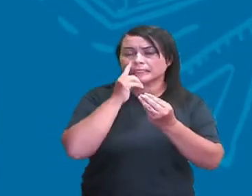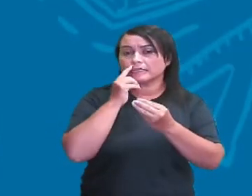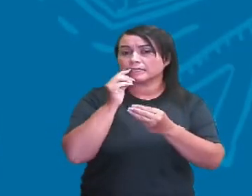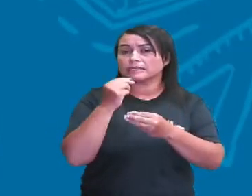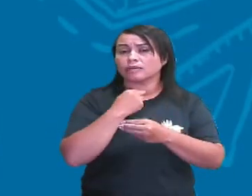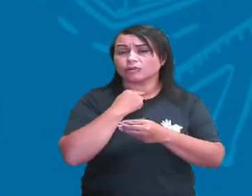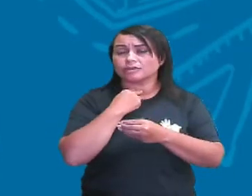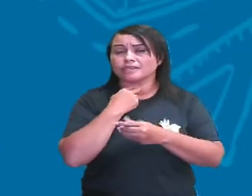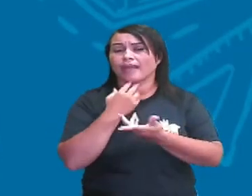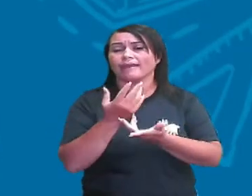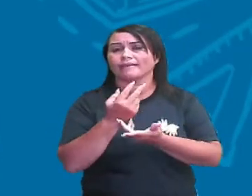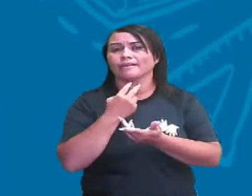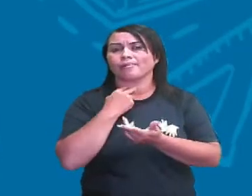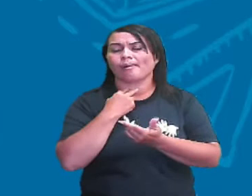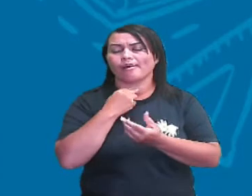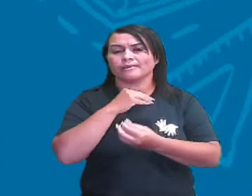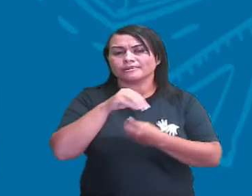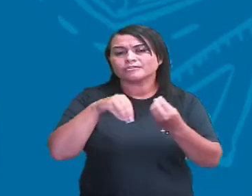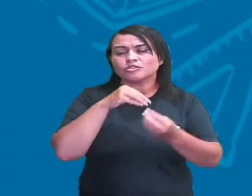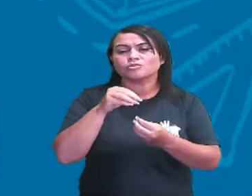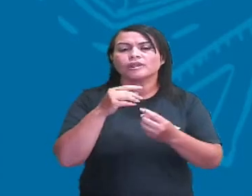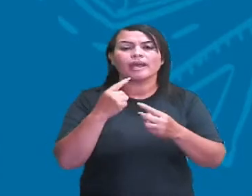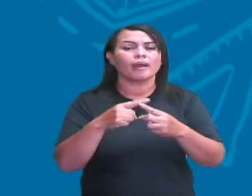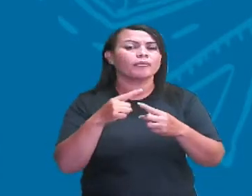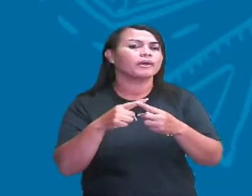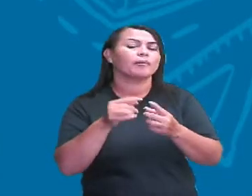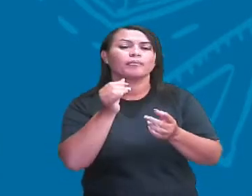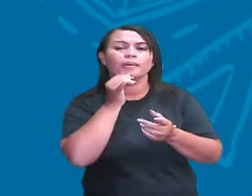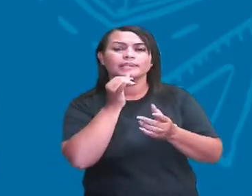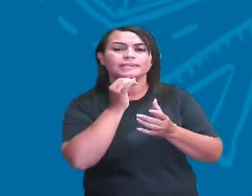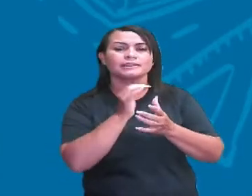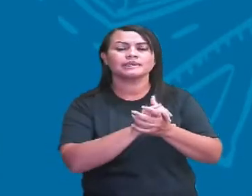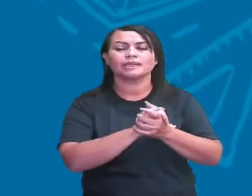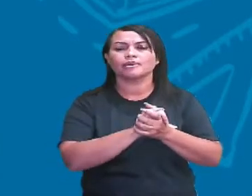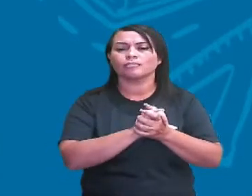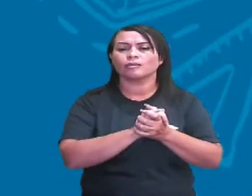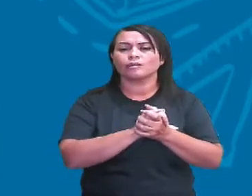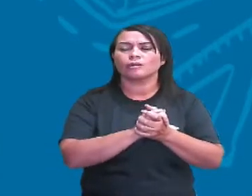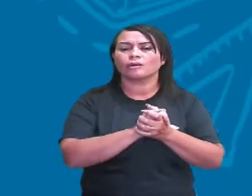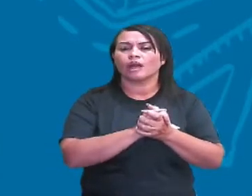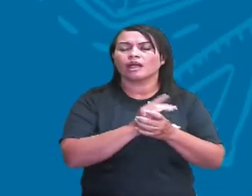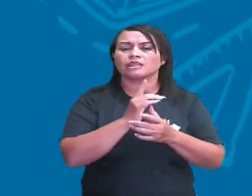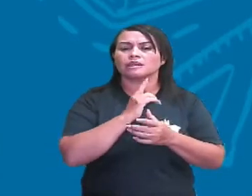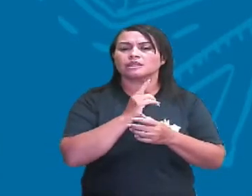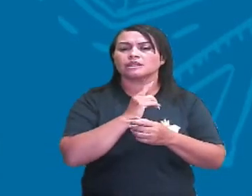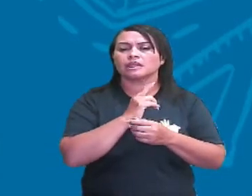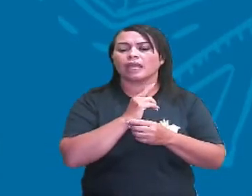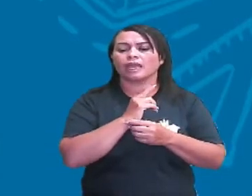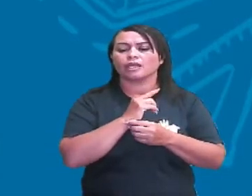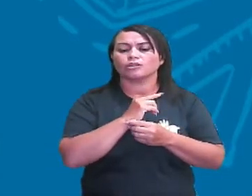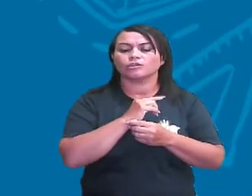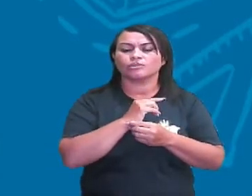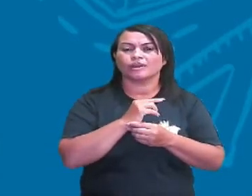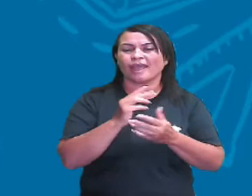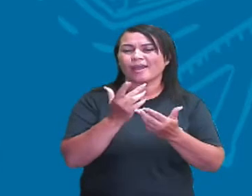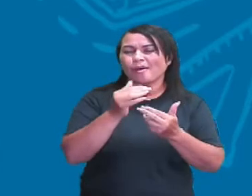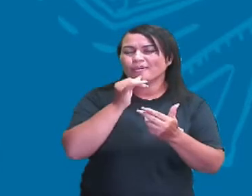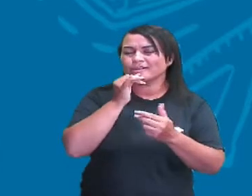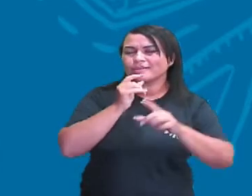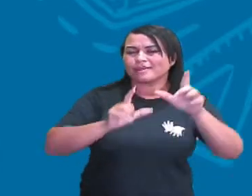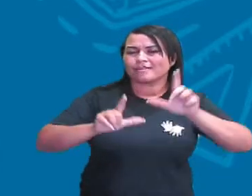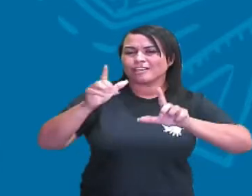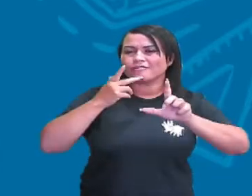misturam. E não porque eles não se misturam, né? É como uma substância fala para a outra, né? Vamos, tesouro, não se misture com essa gentalha.